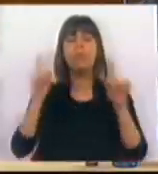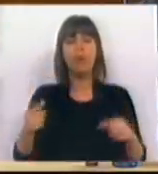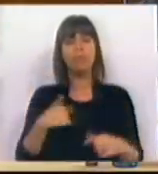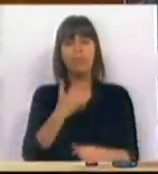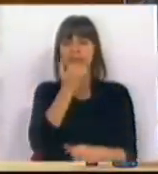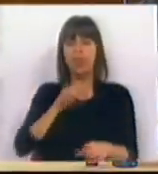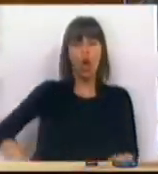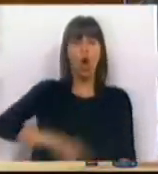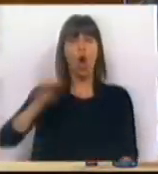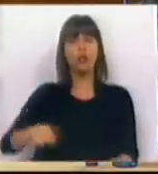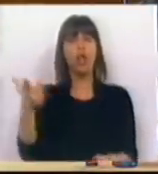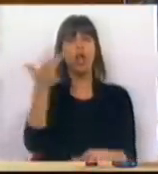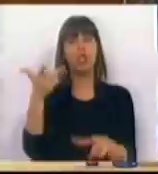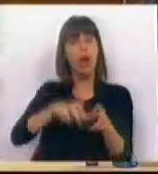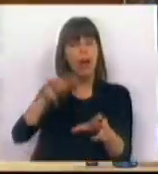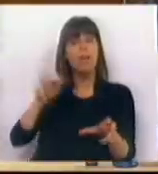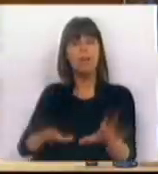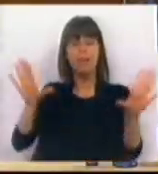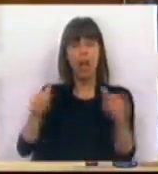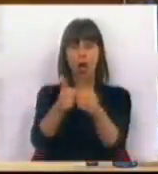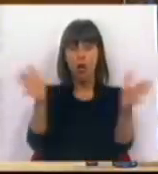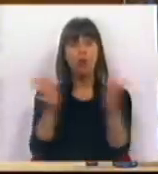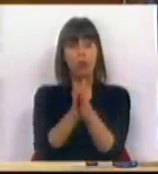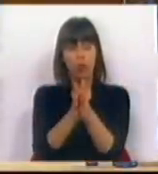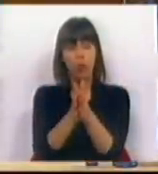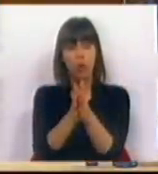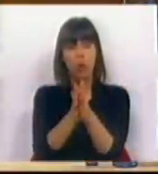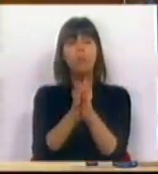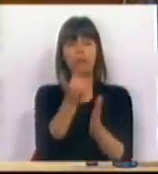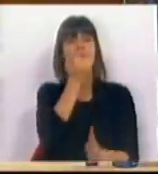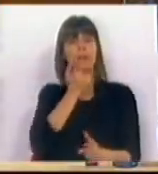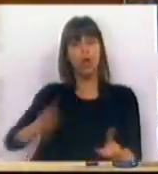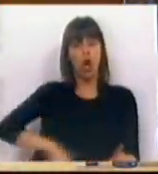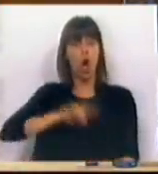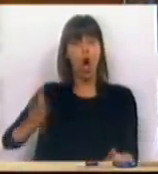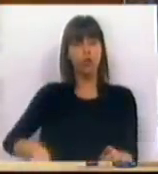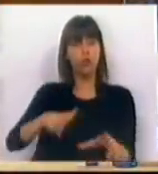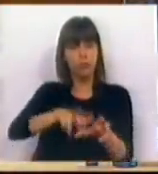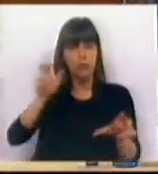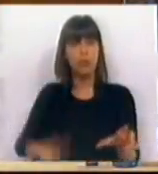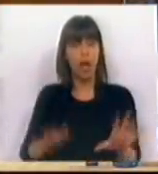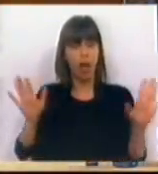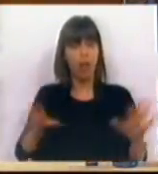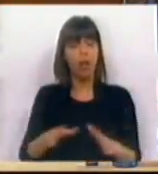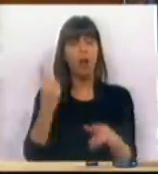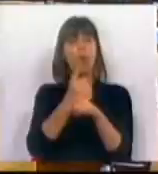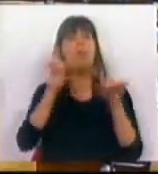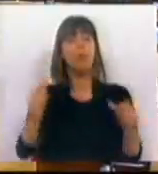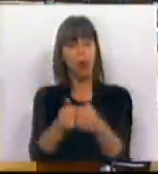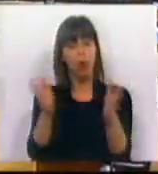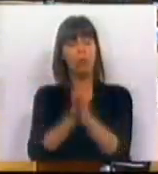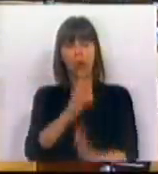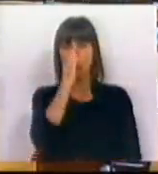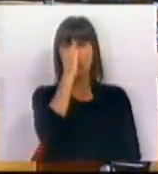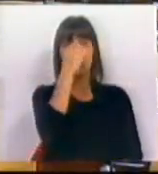nós comemoramos a saída da troika e todos eles comemoram essa saída porque todos eles